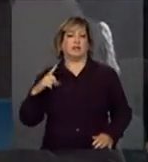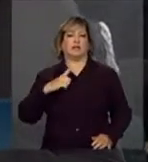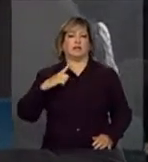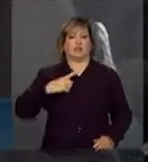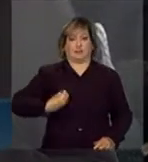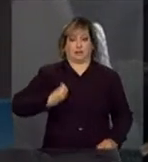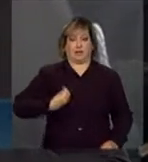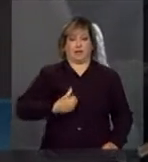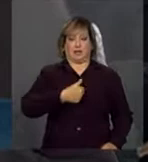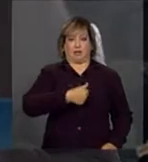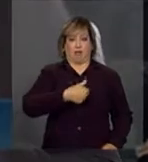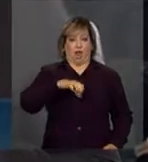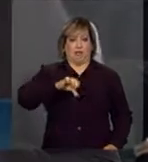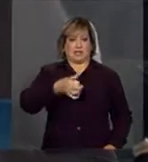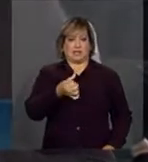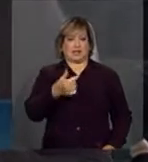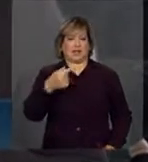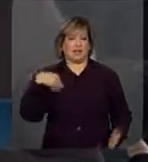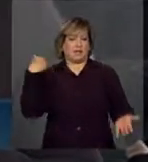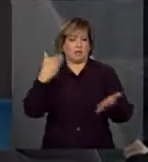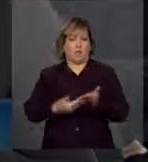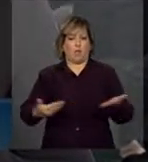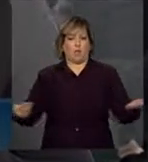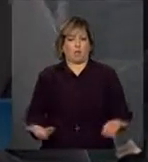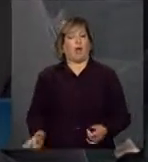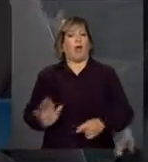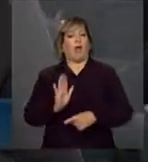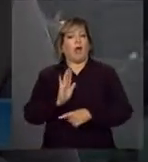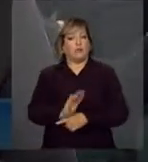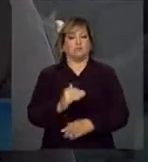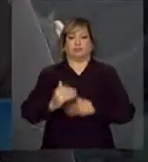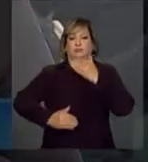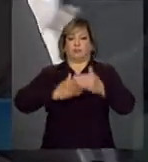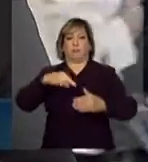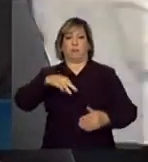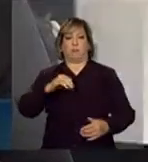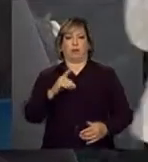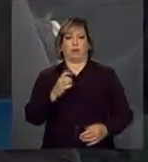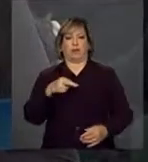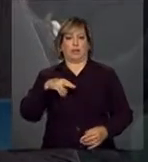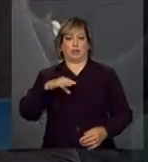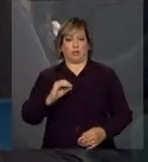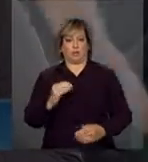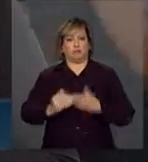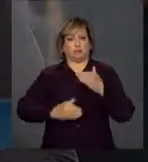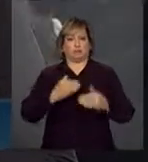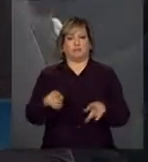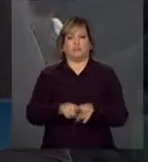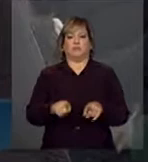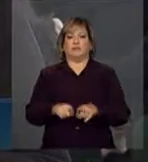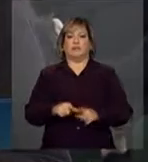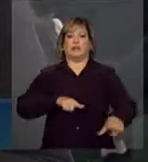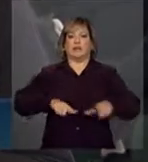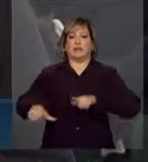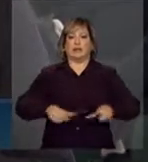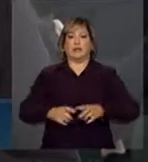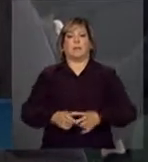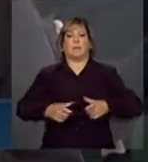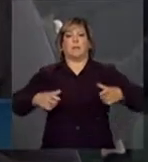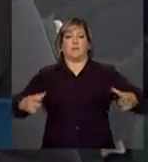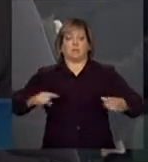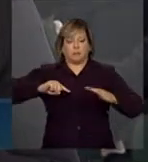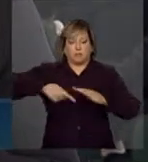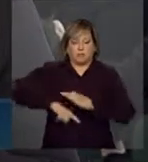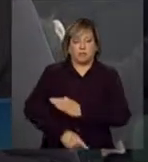para aumentar os investimentos no setor e também modernizá-lo e assim fortalecer atividades como exploração